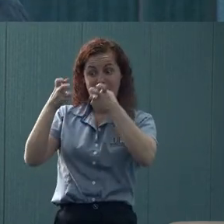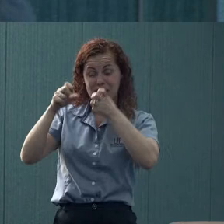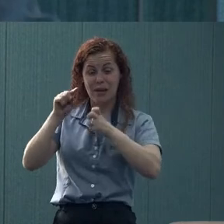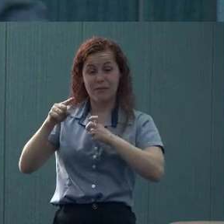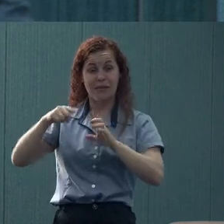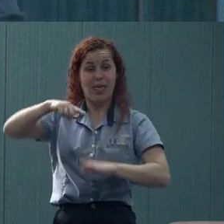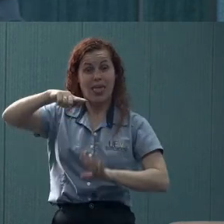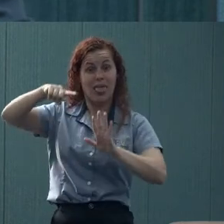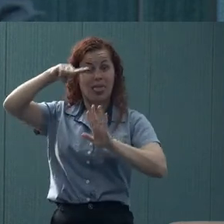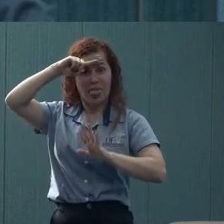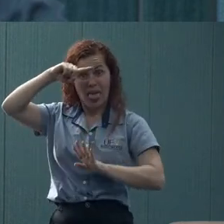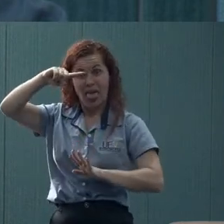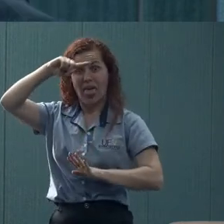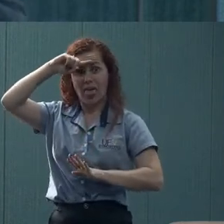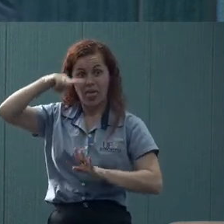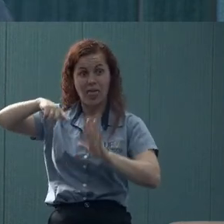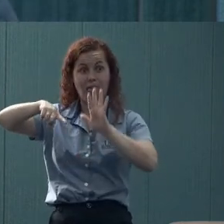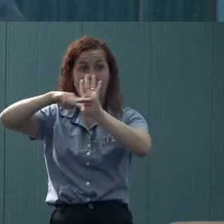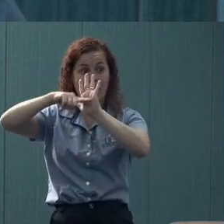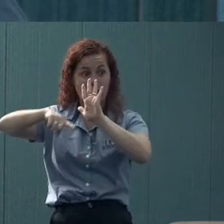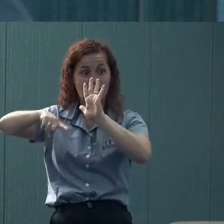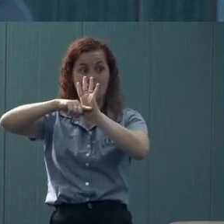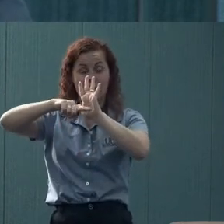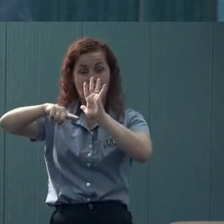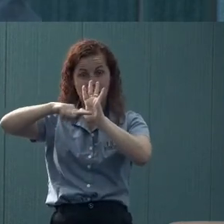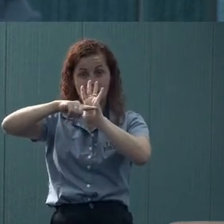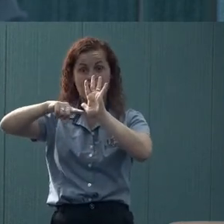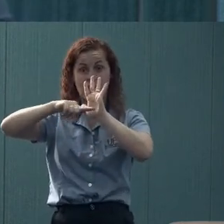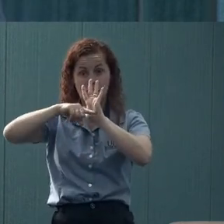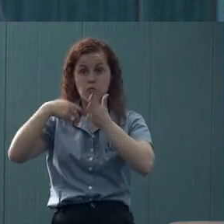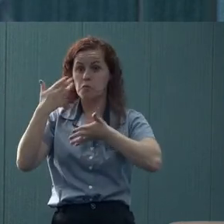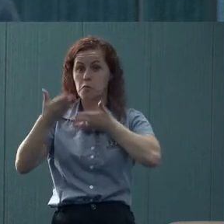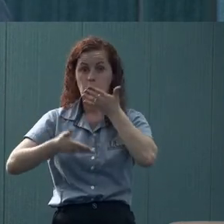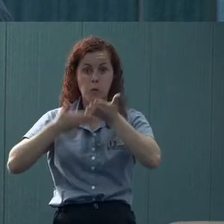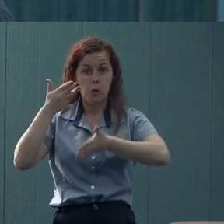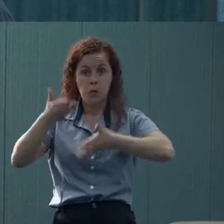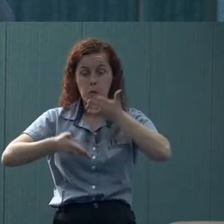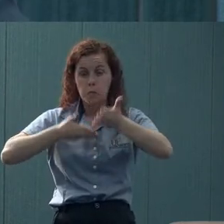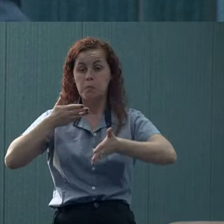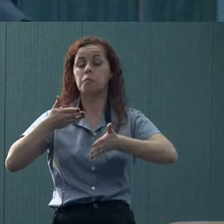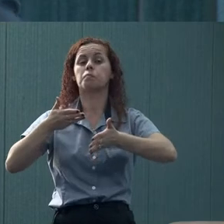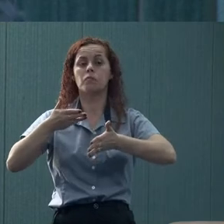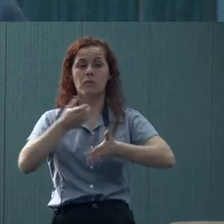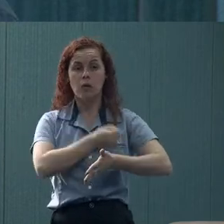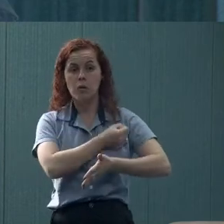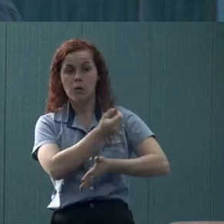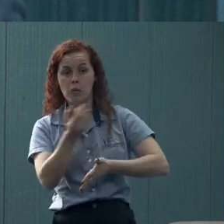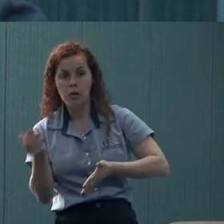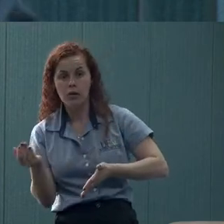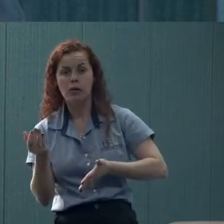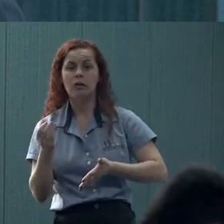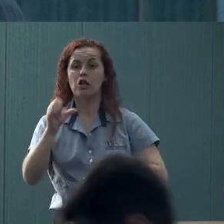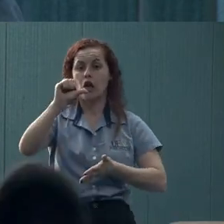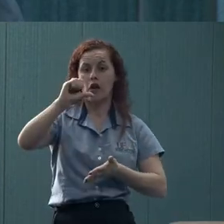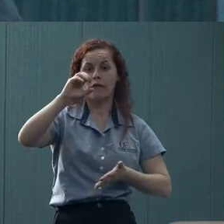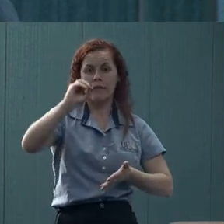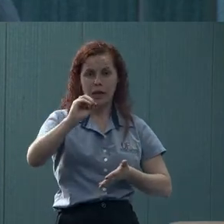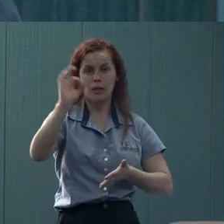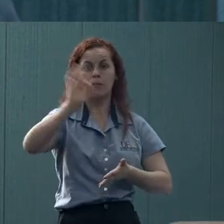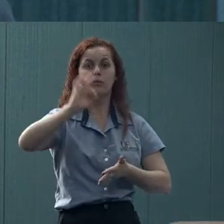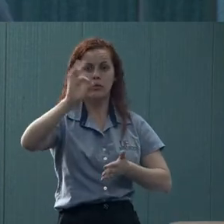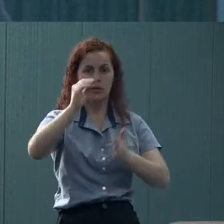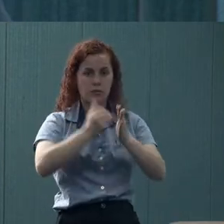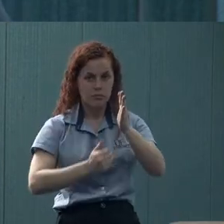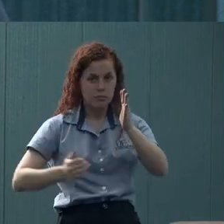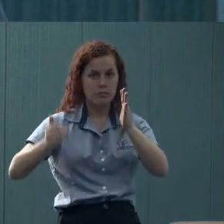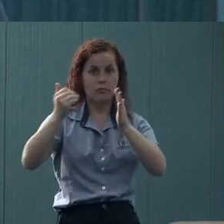muito negativo, de que está todo mundo aí mal. Dos que eu atendo, eu diria que, um tanto, talvez, mais de 90%, eu não colocaria